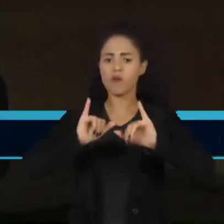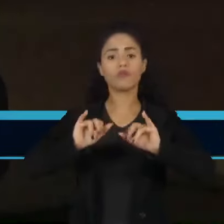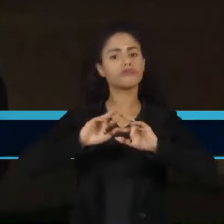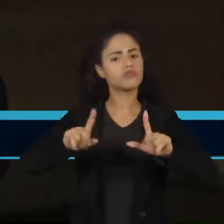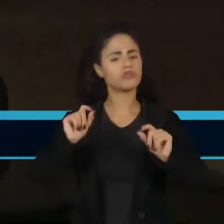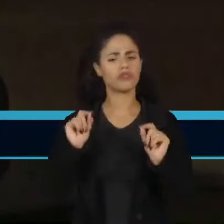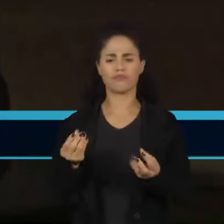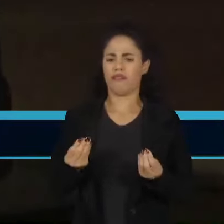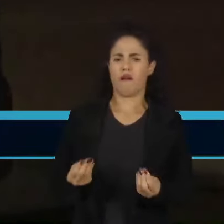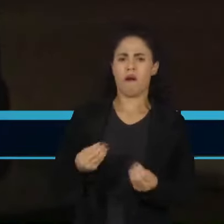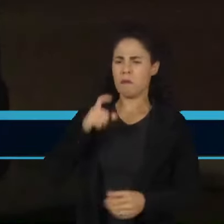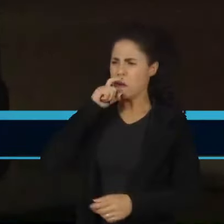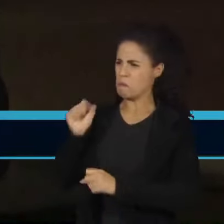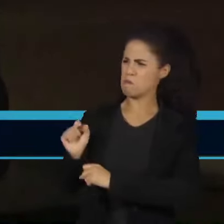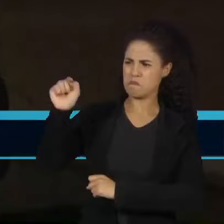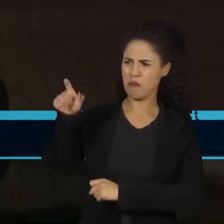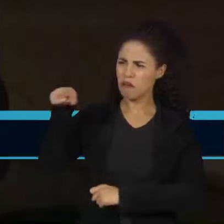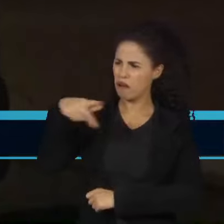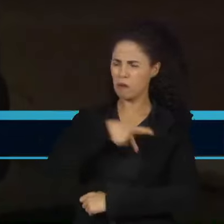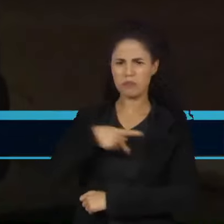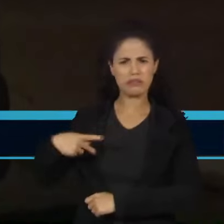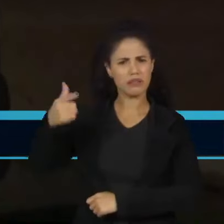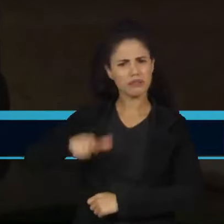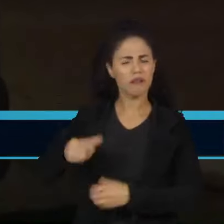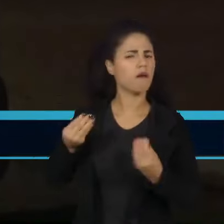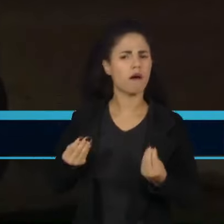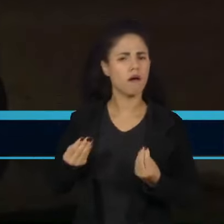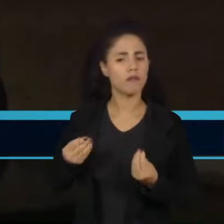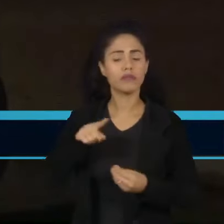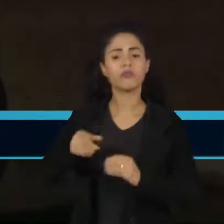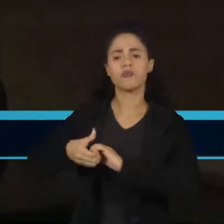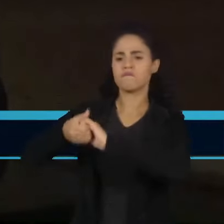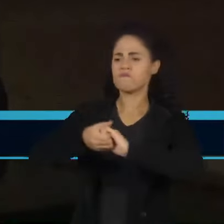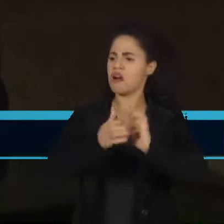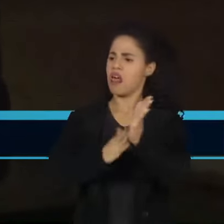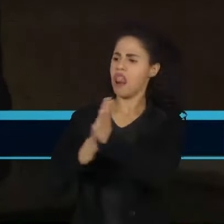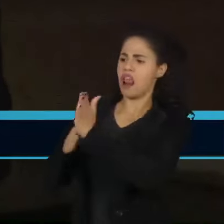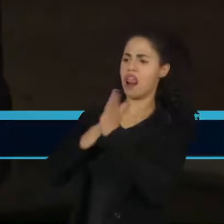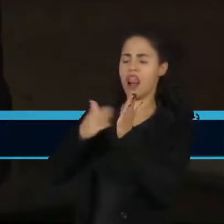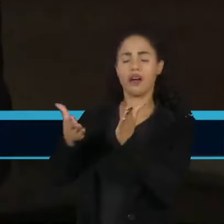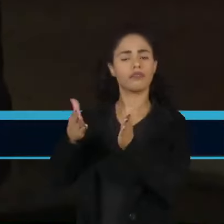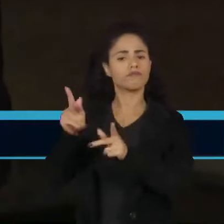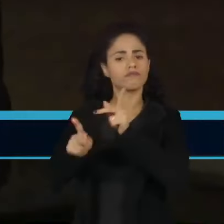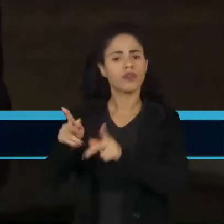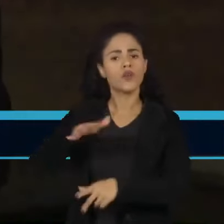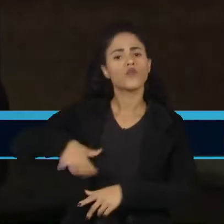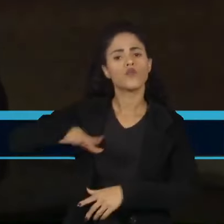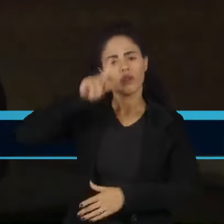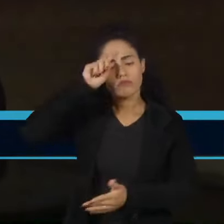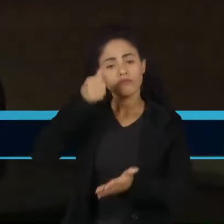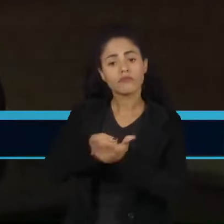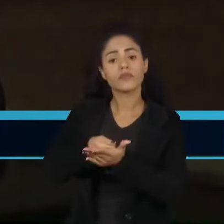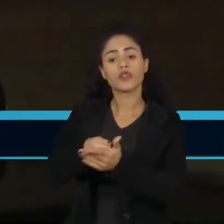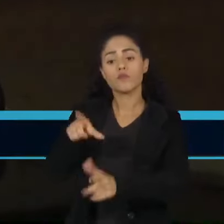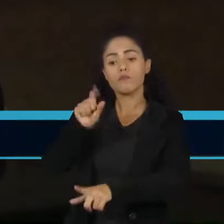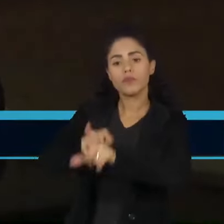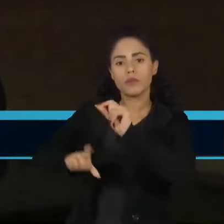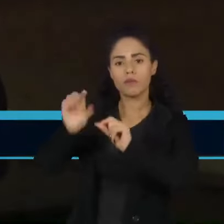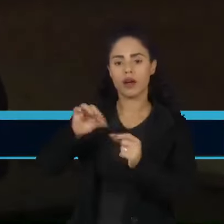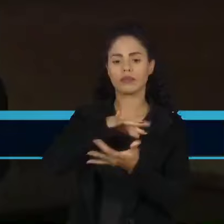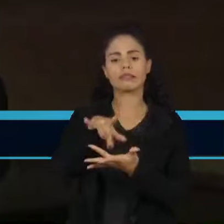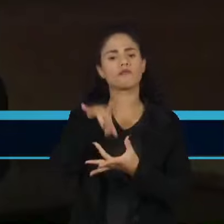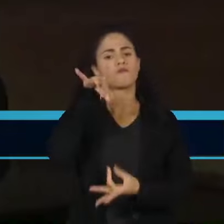tratando Maduro como presidente reeleito e cumprimentando a população pela decisão que chamou de